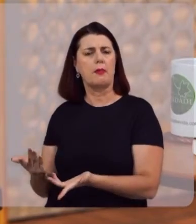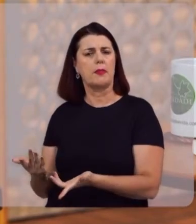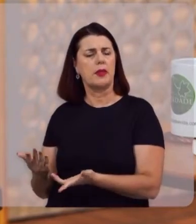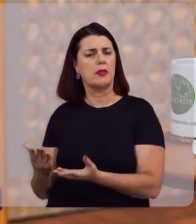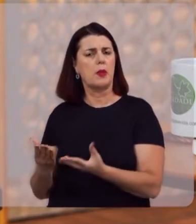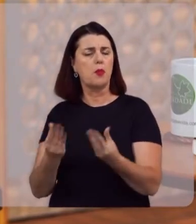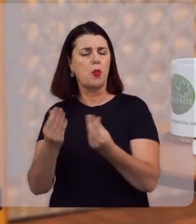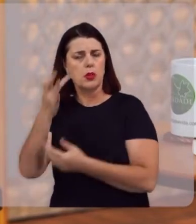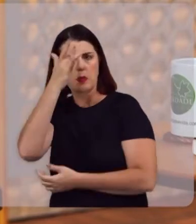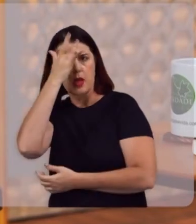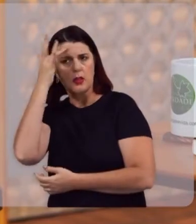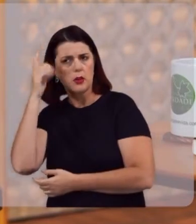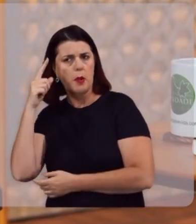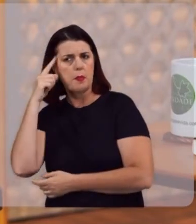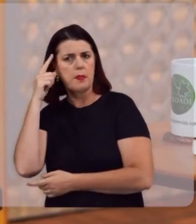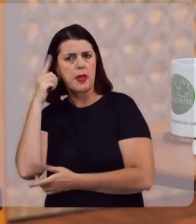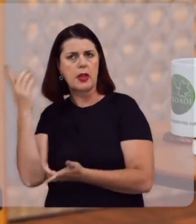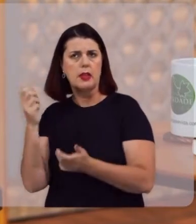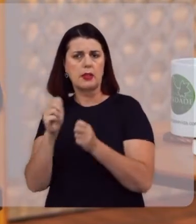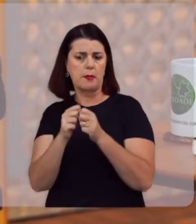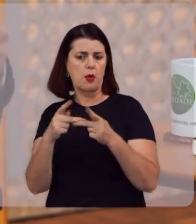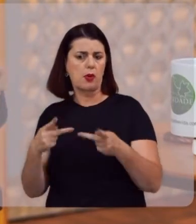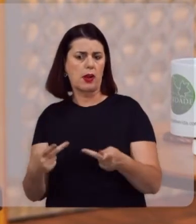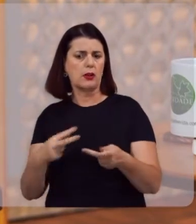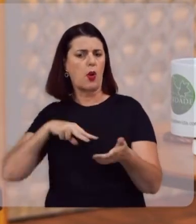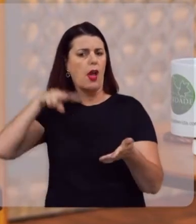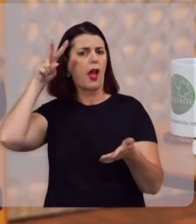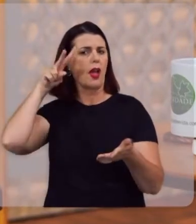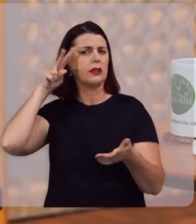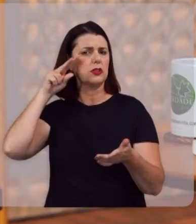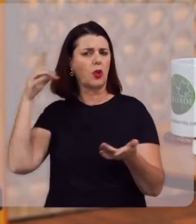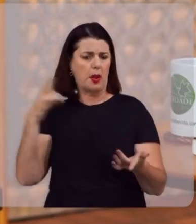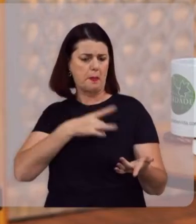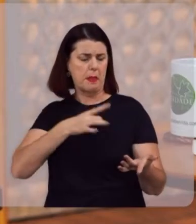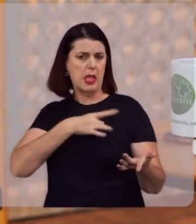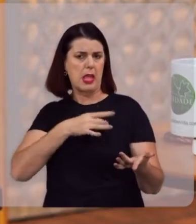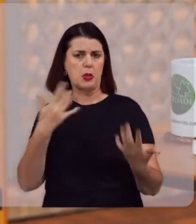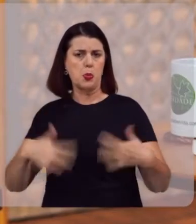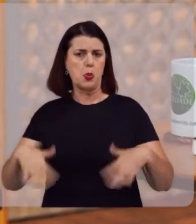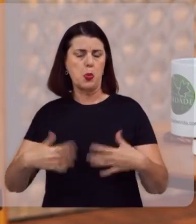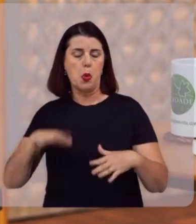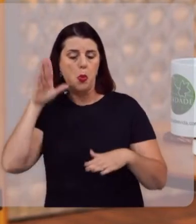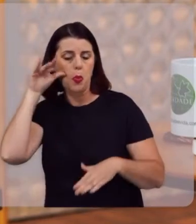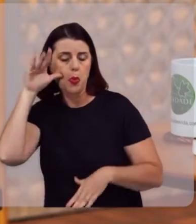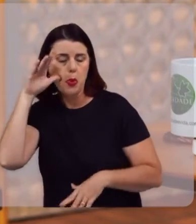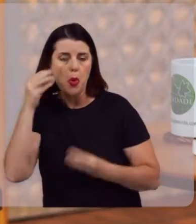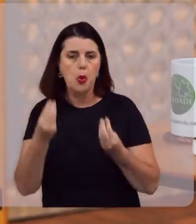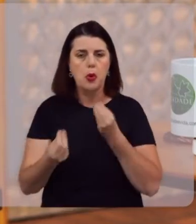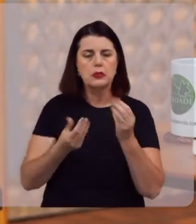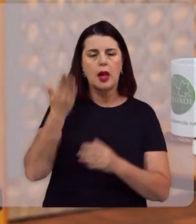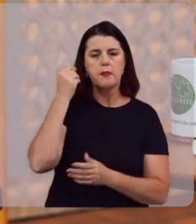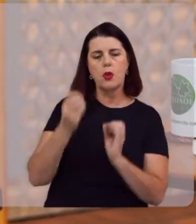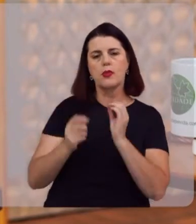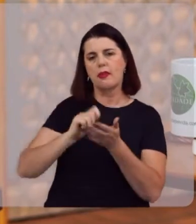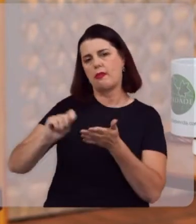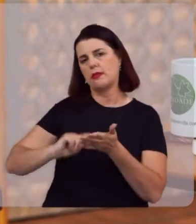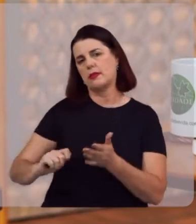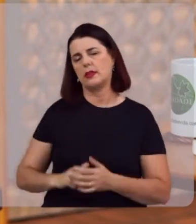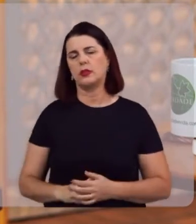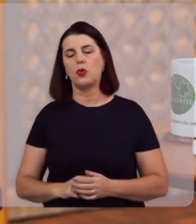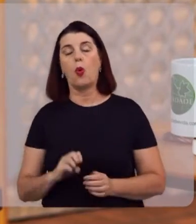eu vou ler Apocalipse? Afinal de contas, muitos pensam o livro de Apocalipse como se fosse uma grande história de terror e aí ficam ali curiosos para saber o que está